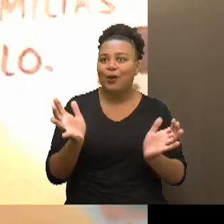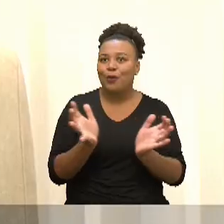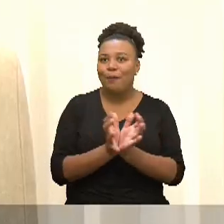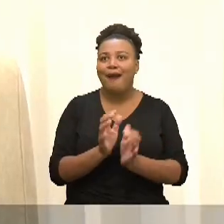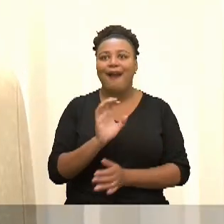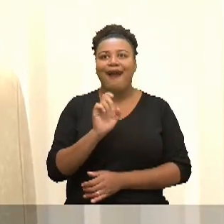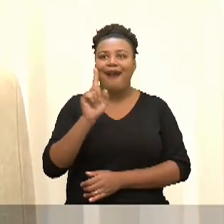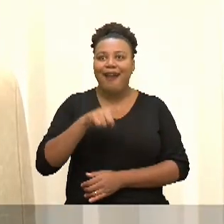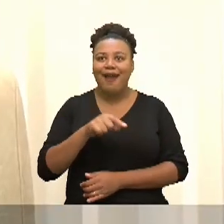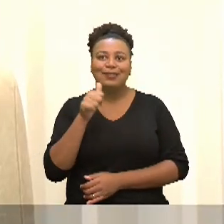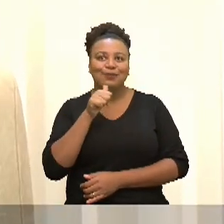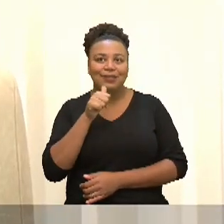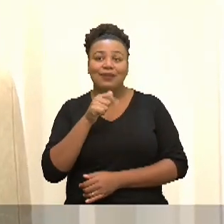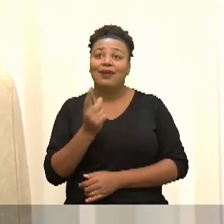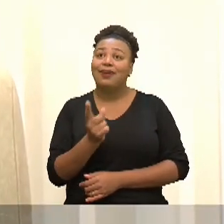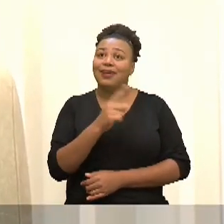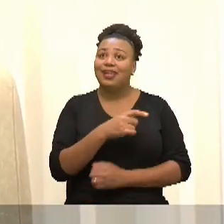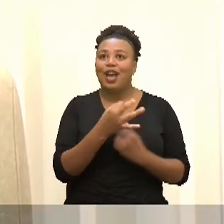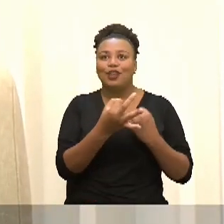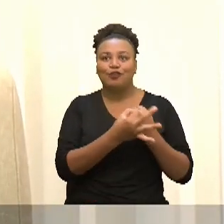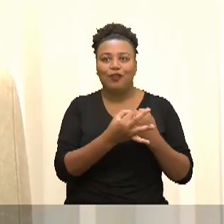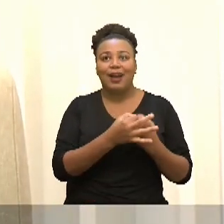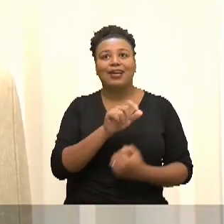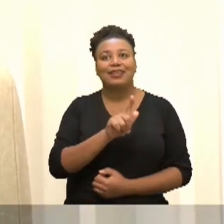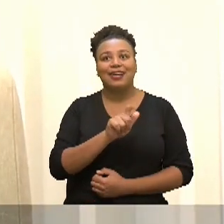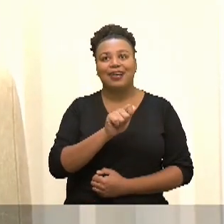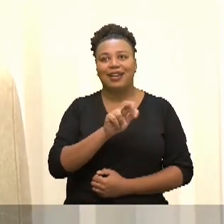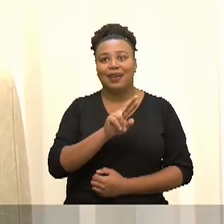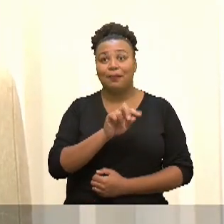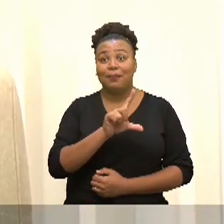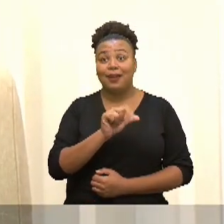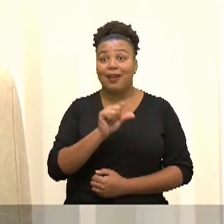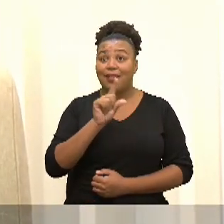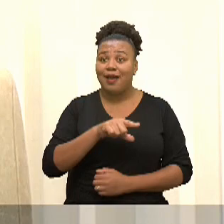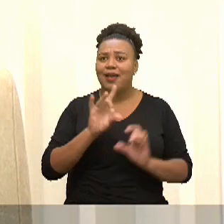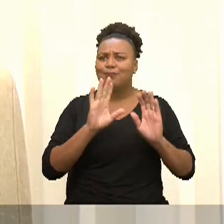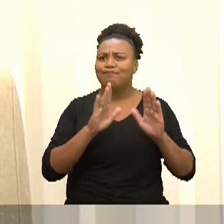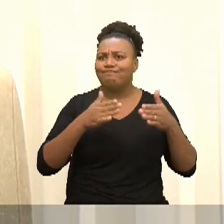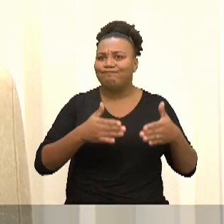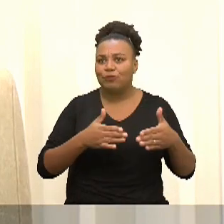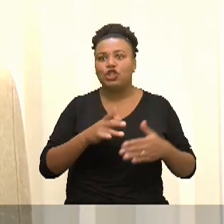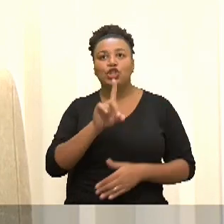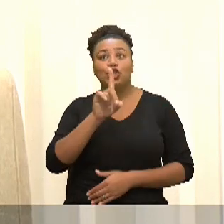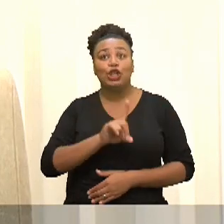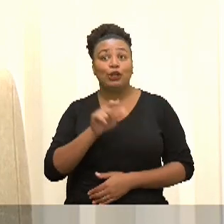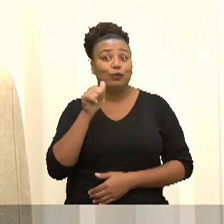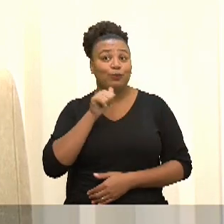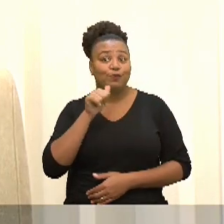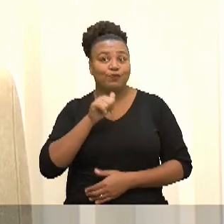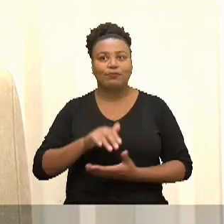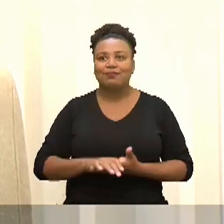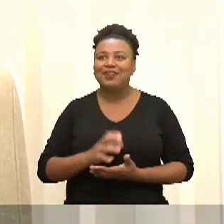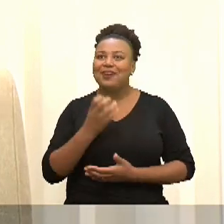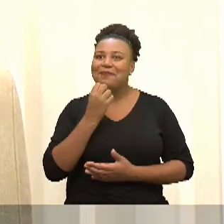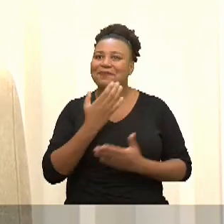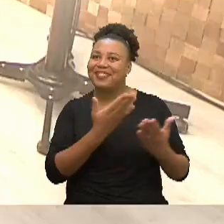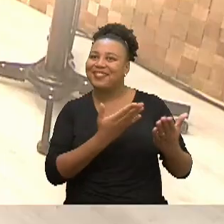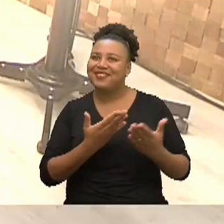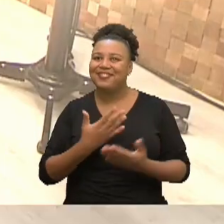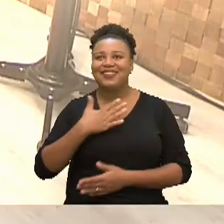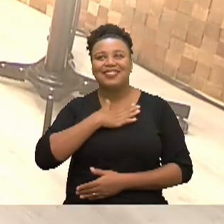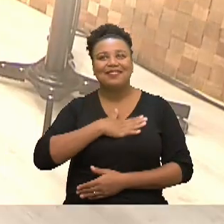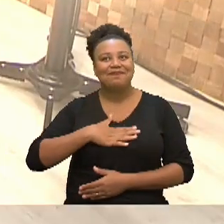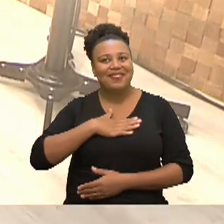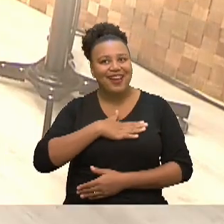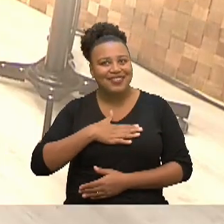Gurias e a advogada Gabriela Souza, que é especialista em direito das mulheres. Bem-vindas, é um grande